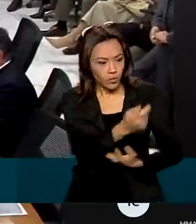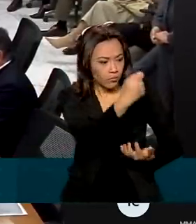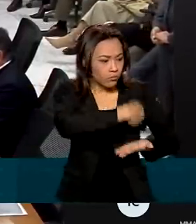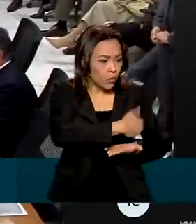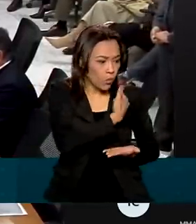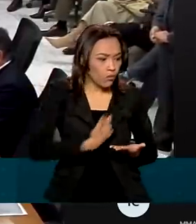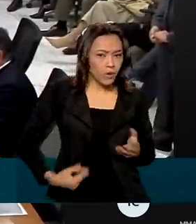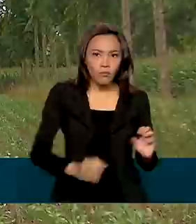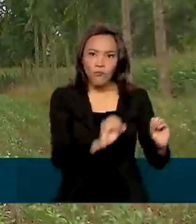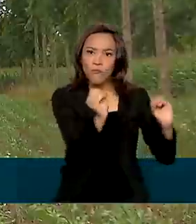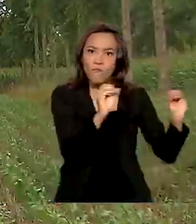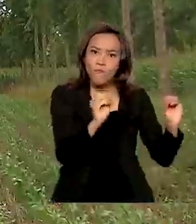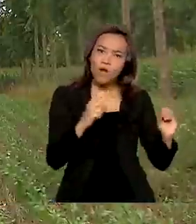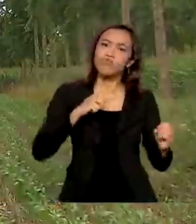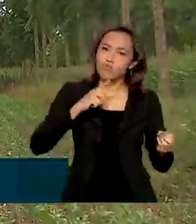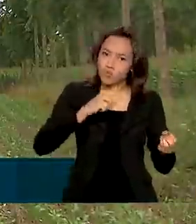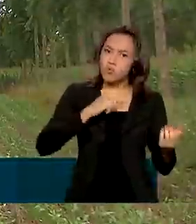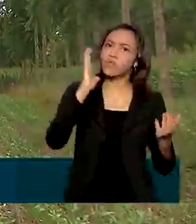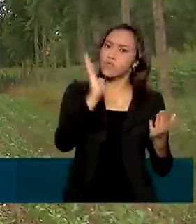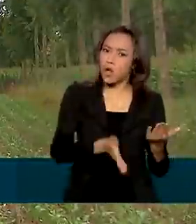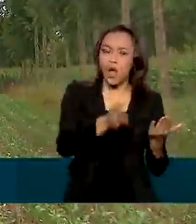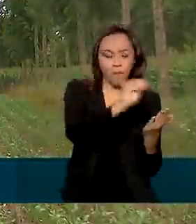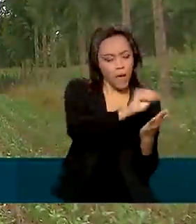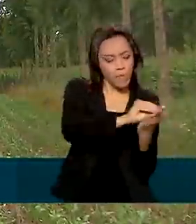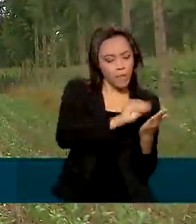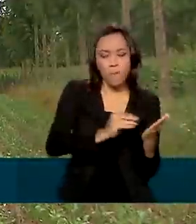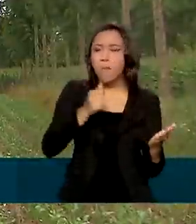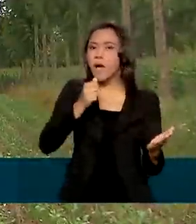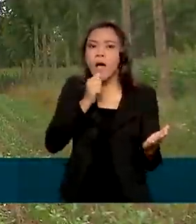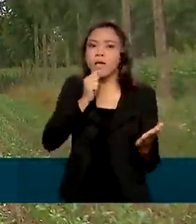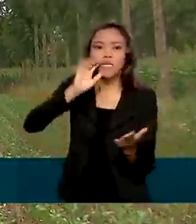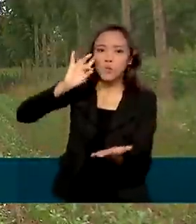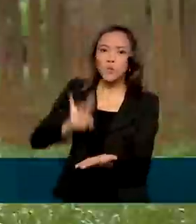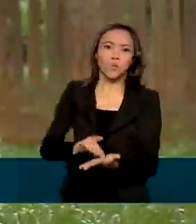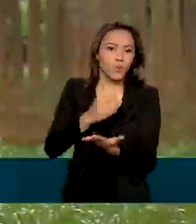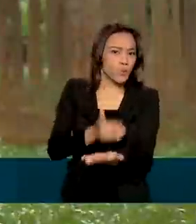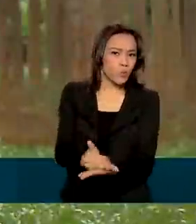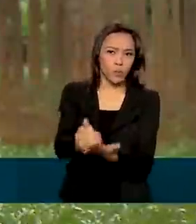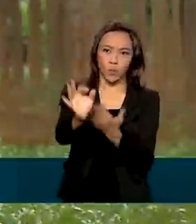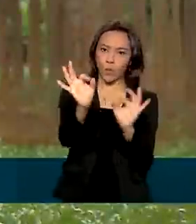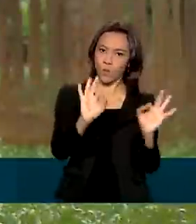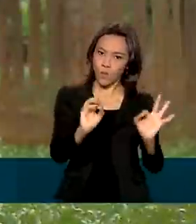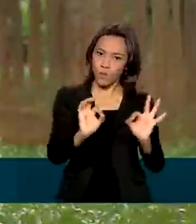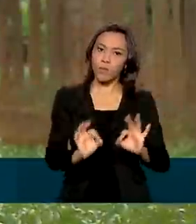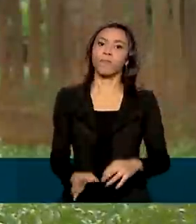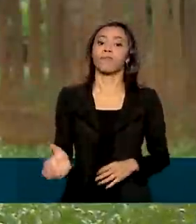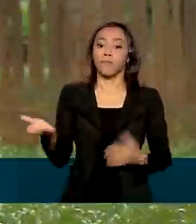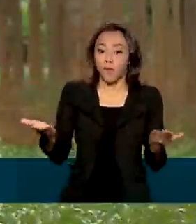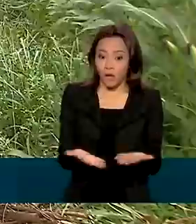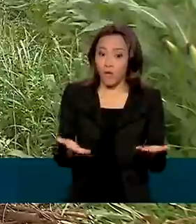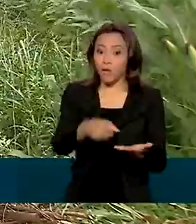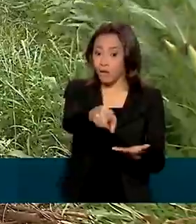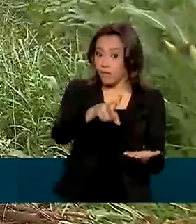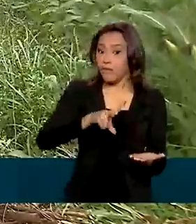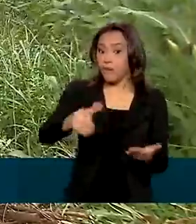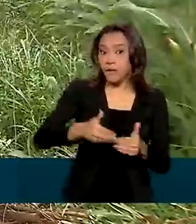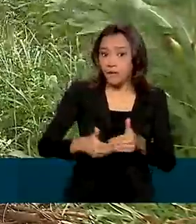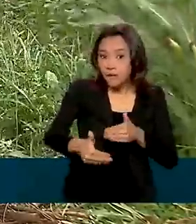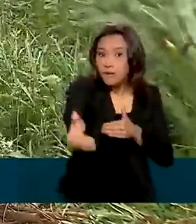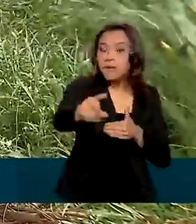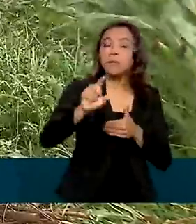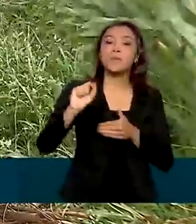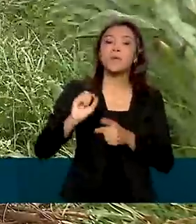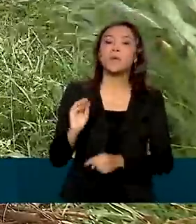mas ninguém conseguia tirar do papel. Serviços ambientais são atividades que proporcionam benefícios ao ecossistema, como o